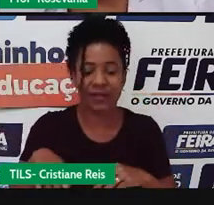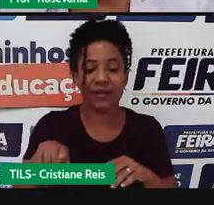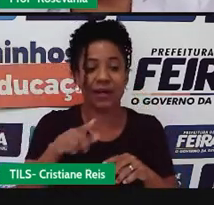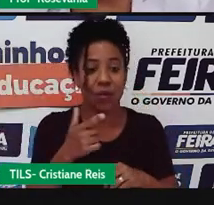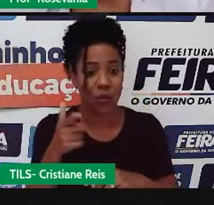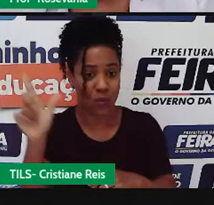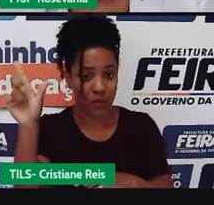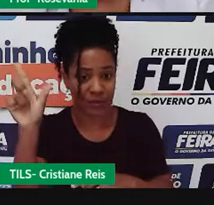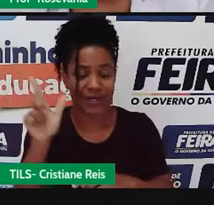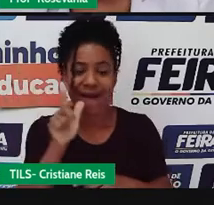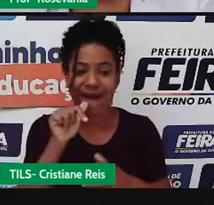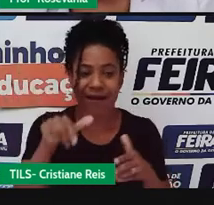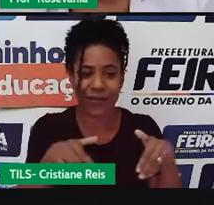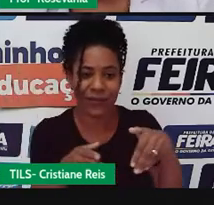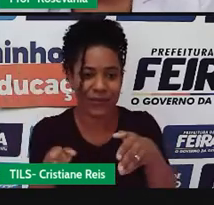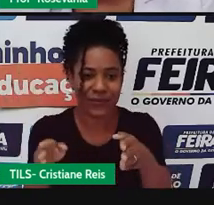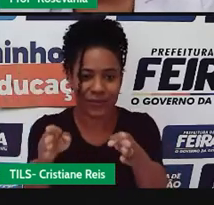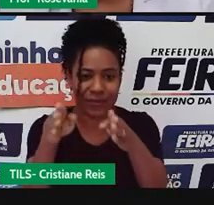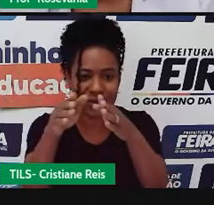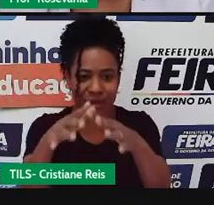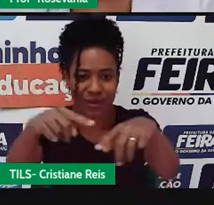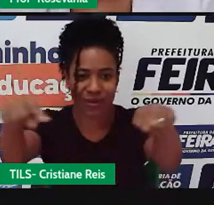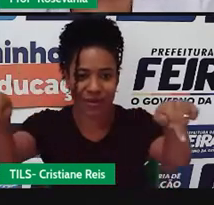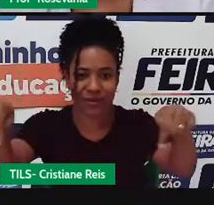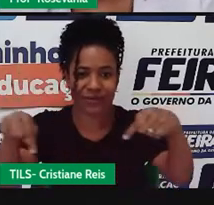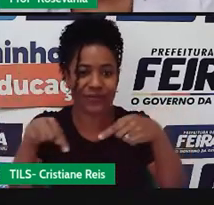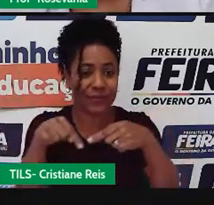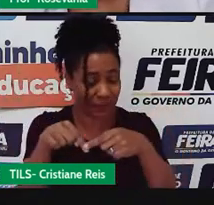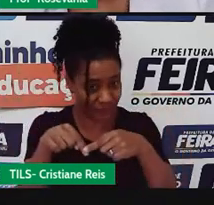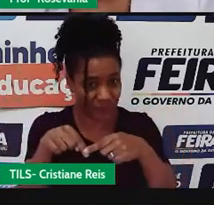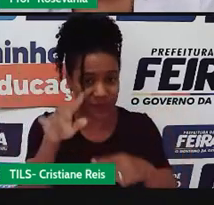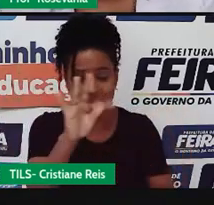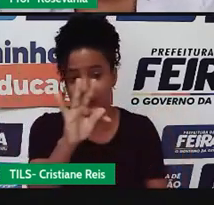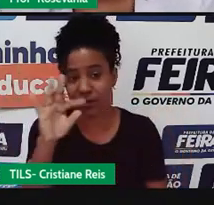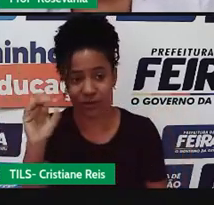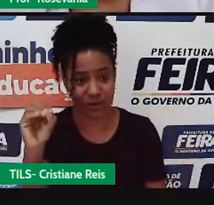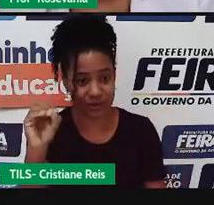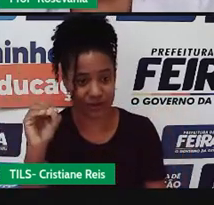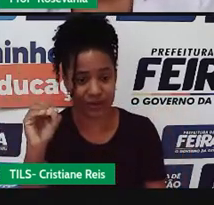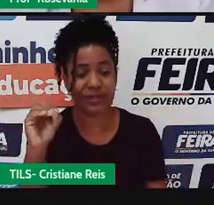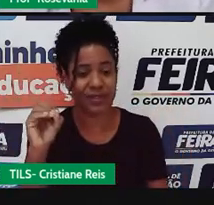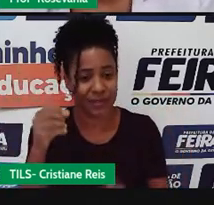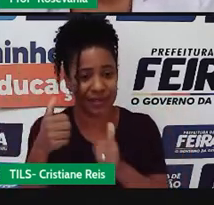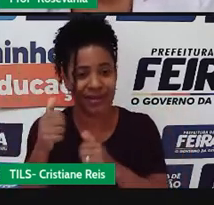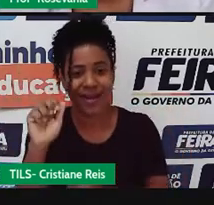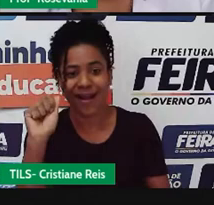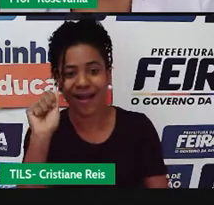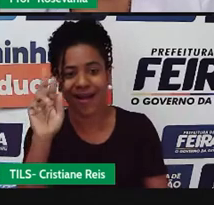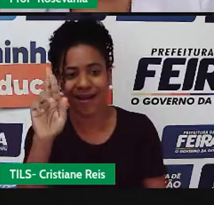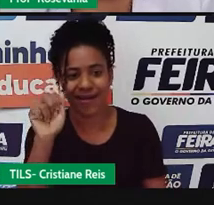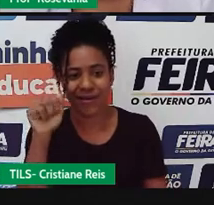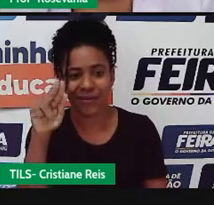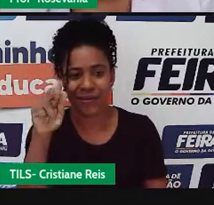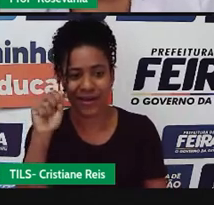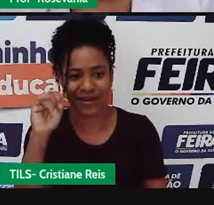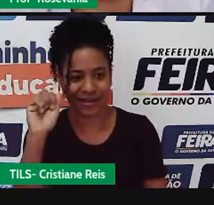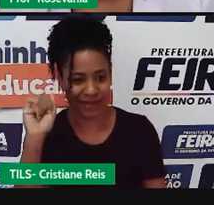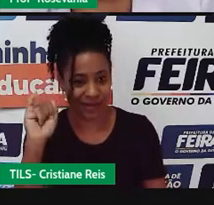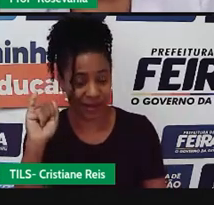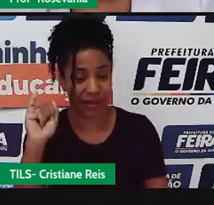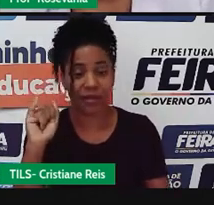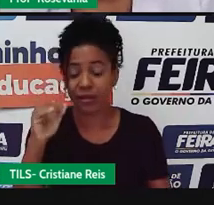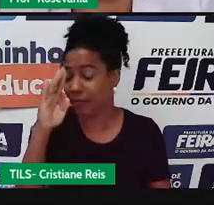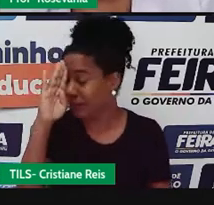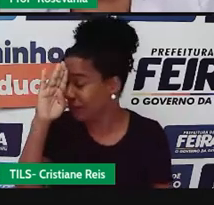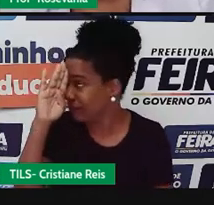Araguaia, você tá vendo aqui que são, né, dois rios, ela apresenta grande potencialidade para a agricultura irrigada, especialmente para o